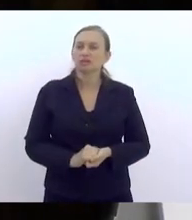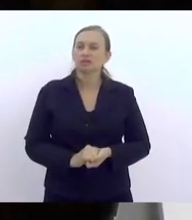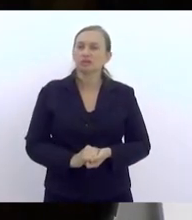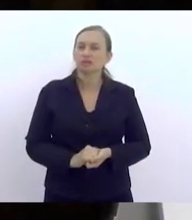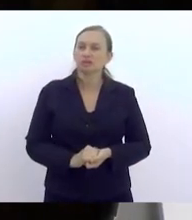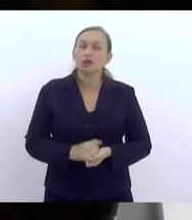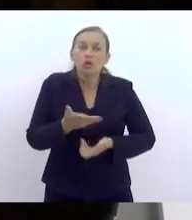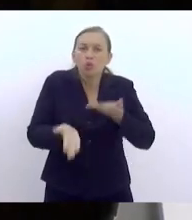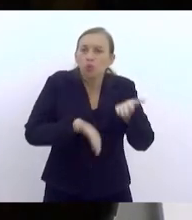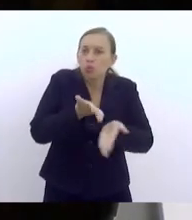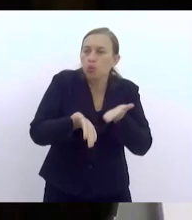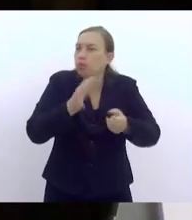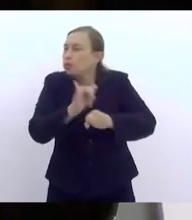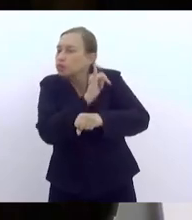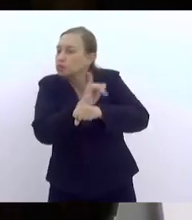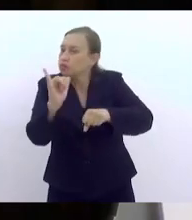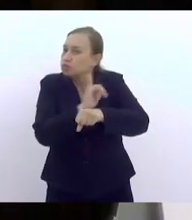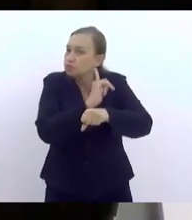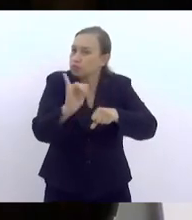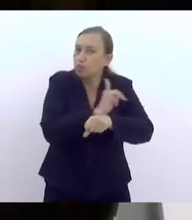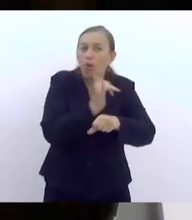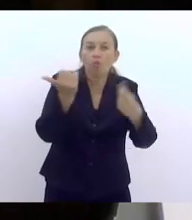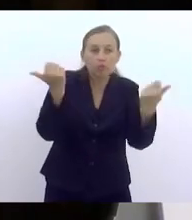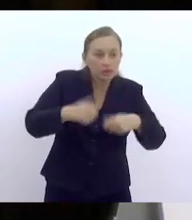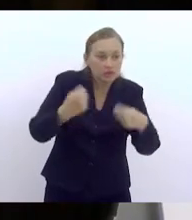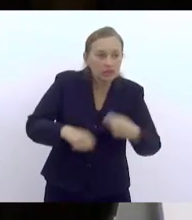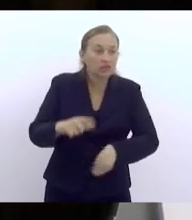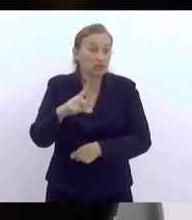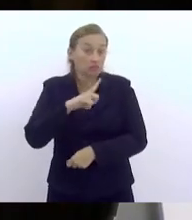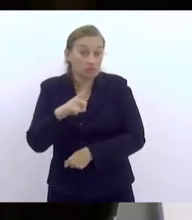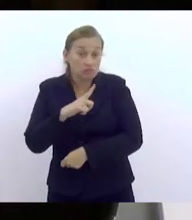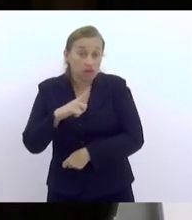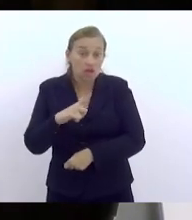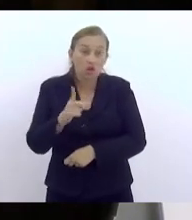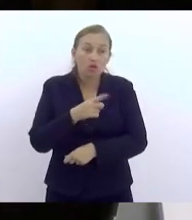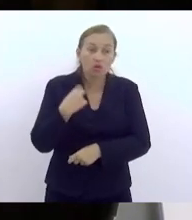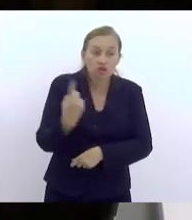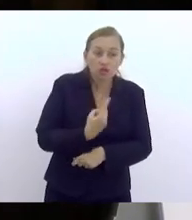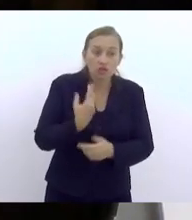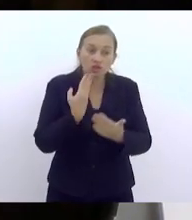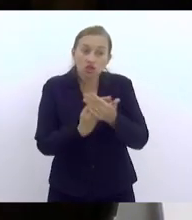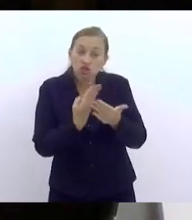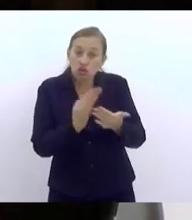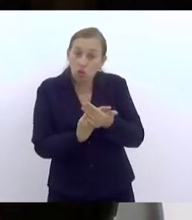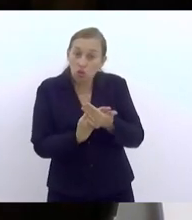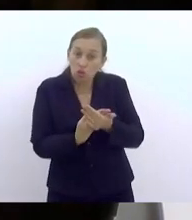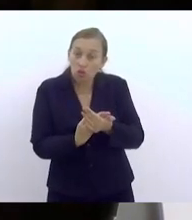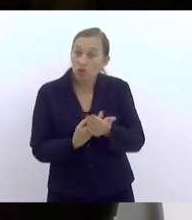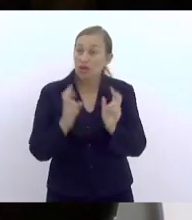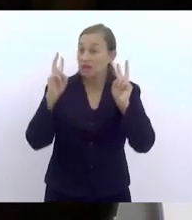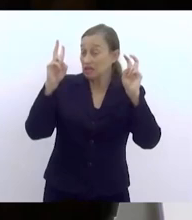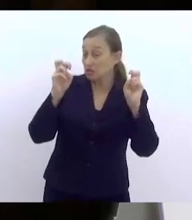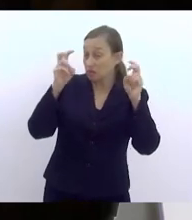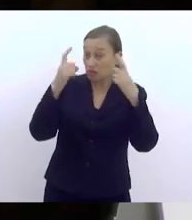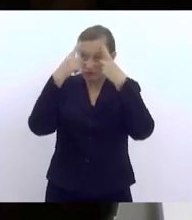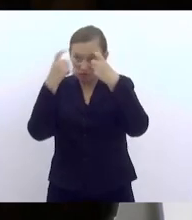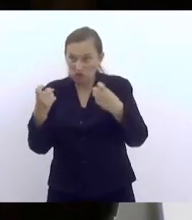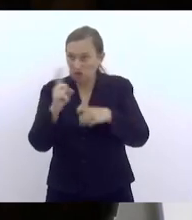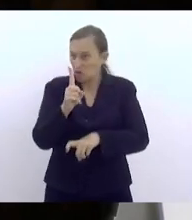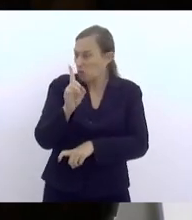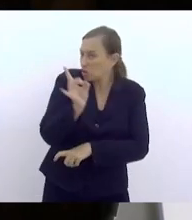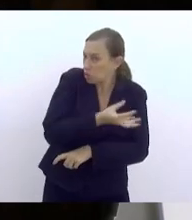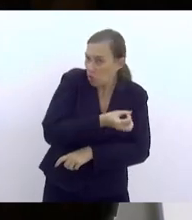um cuidado estratégico que a gente precisa ter com as nossas escolas, e essa questão da violência não é